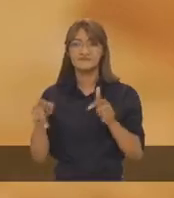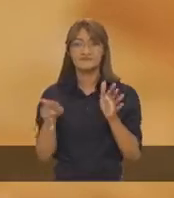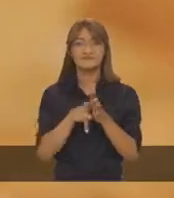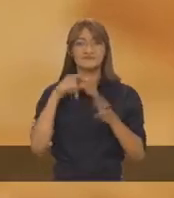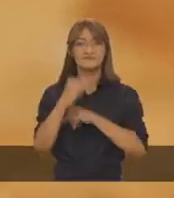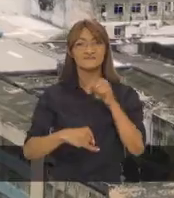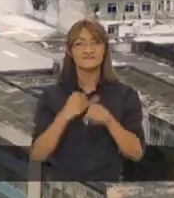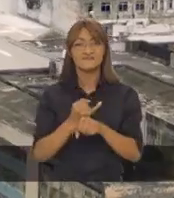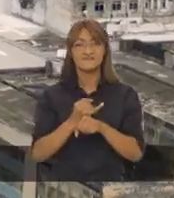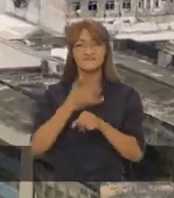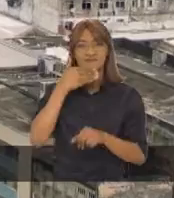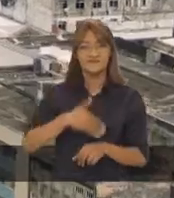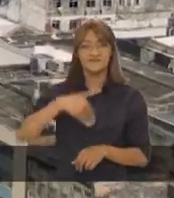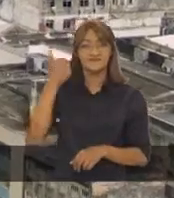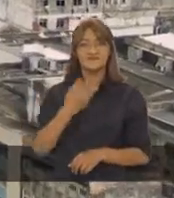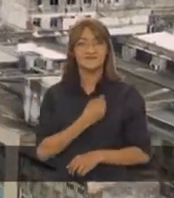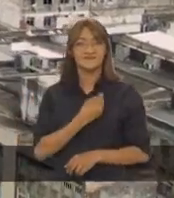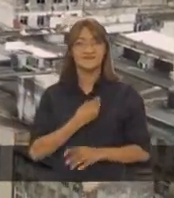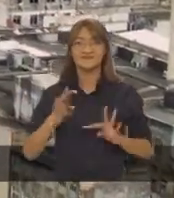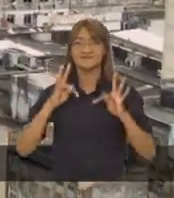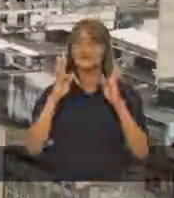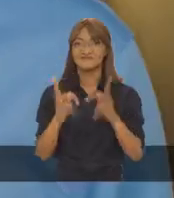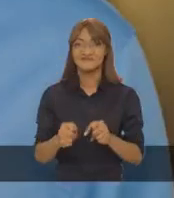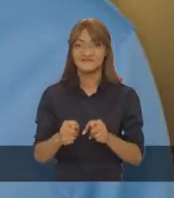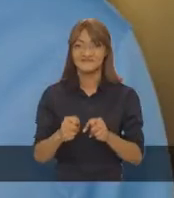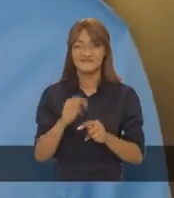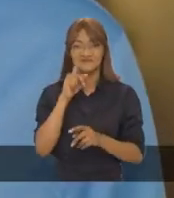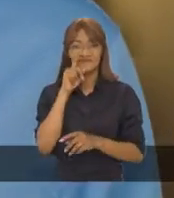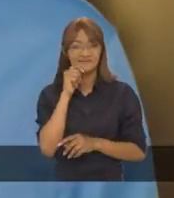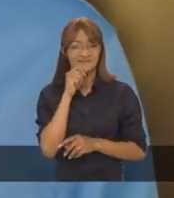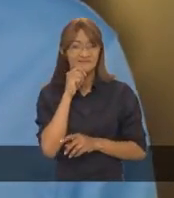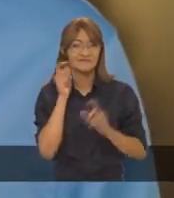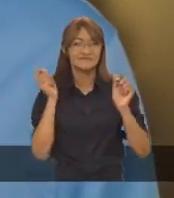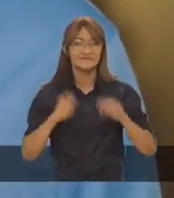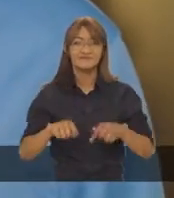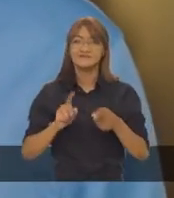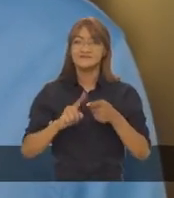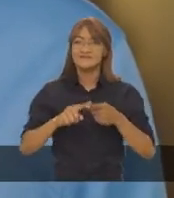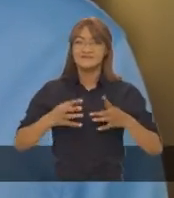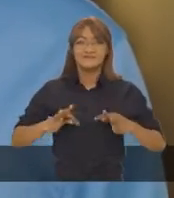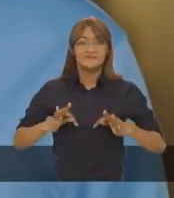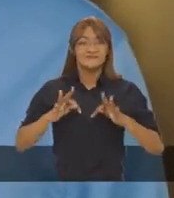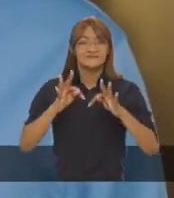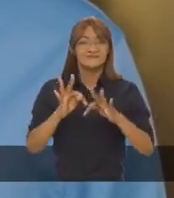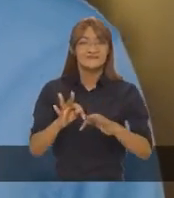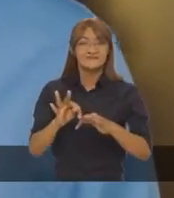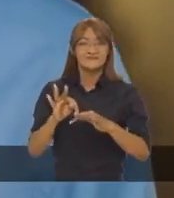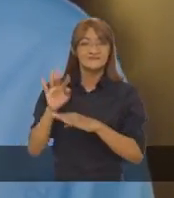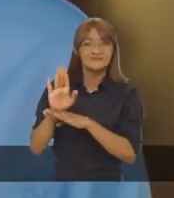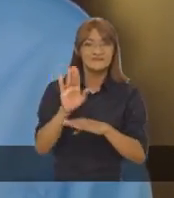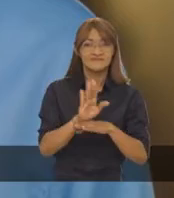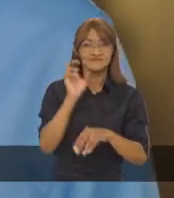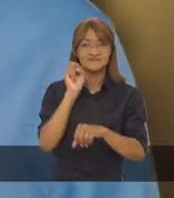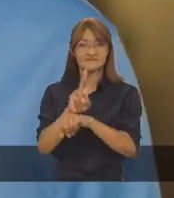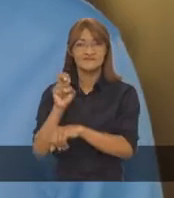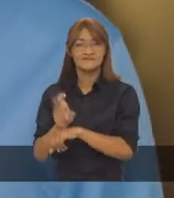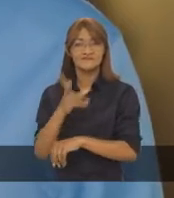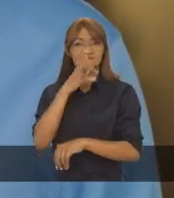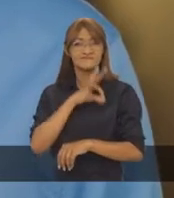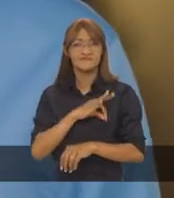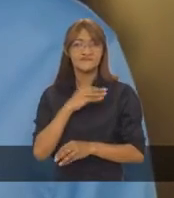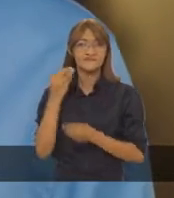internet, facilitando a vida dos aracajuanos. Também é possível trazer a tecnologia para ajudar a geração de emprego e renda,